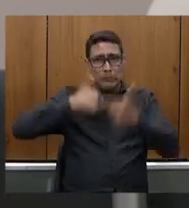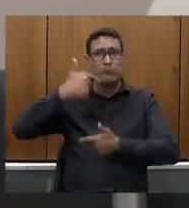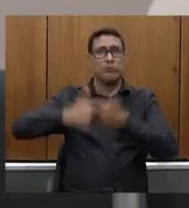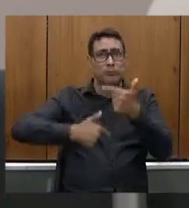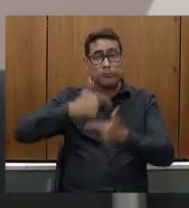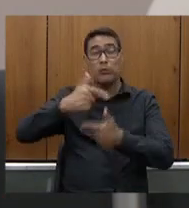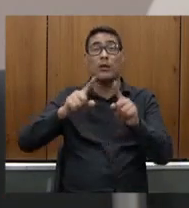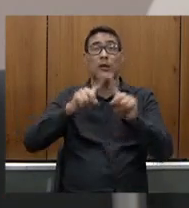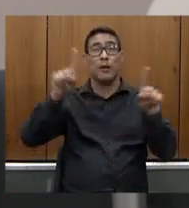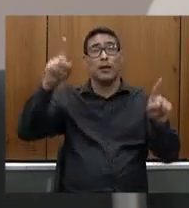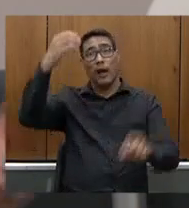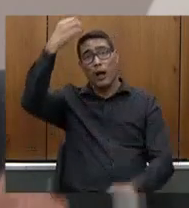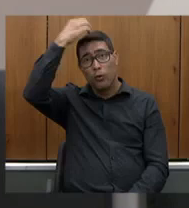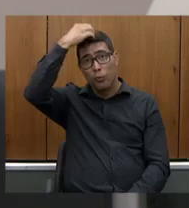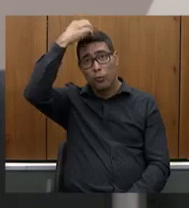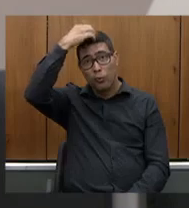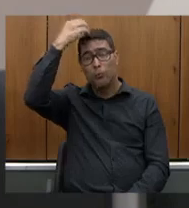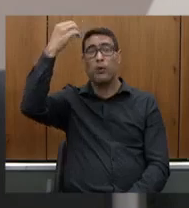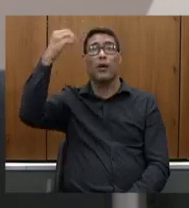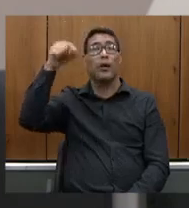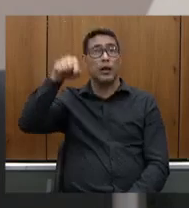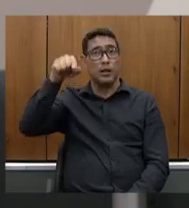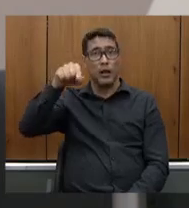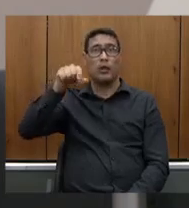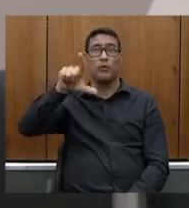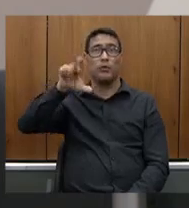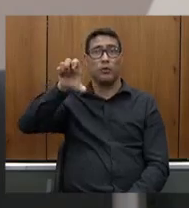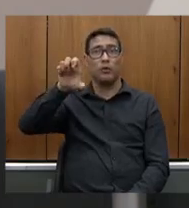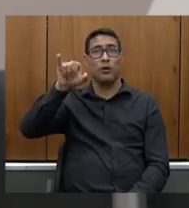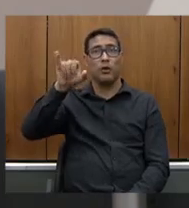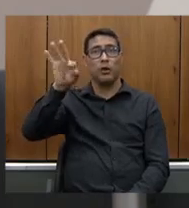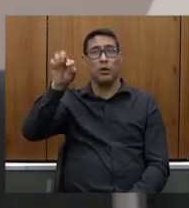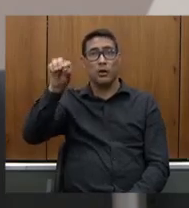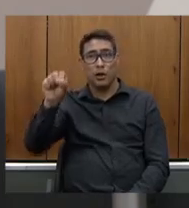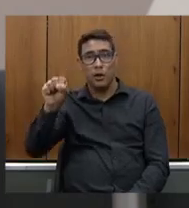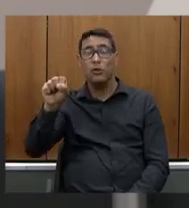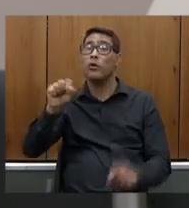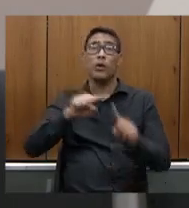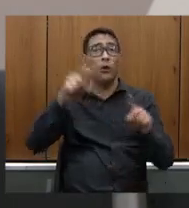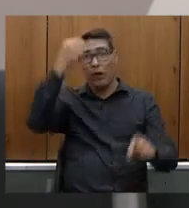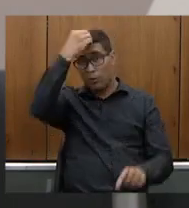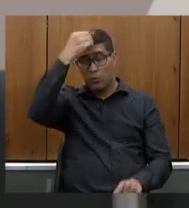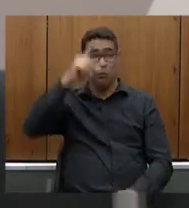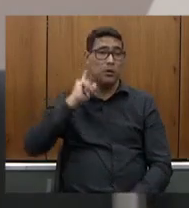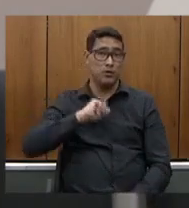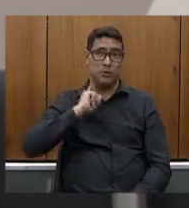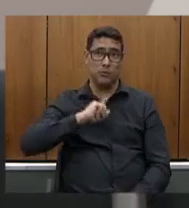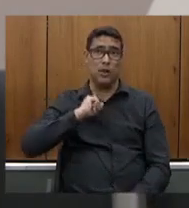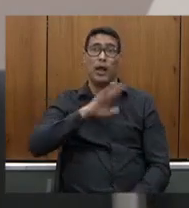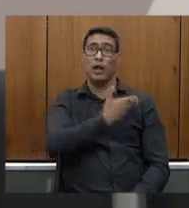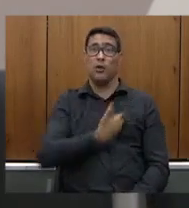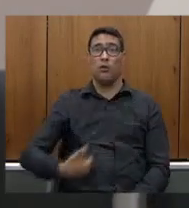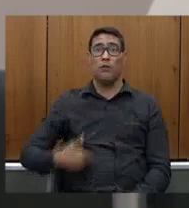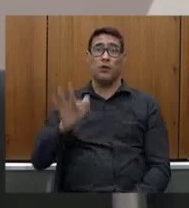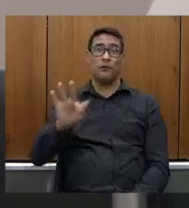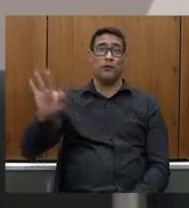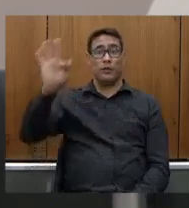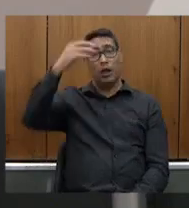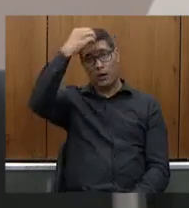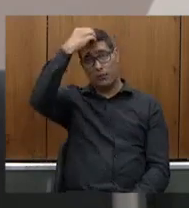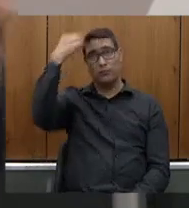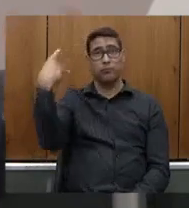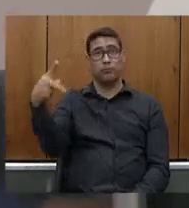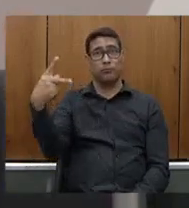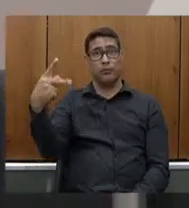culpa da desativação desses leitos não é de Minas é do governo federal mas o carinho a atenção